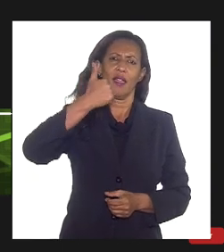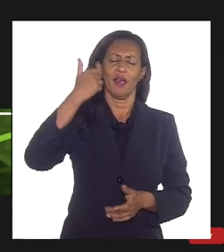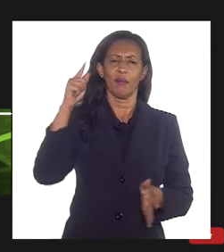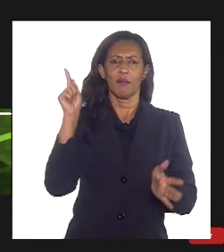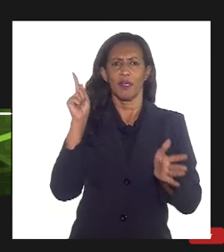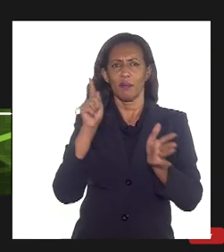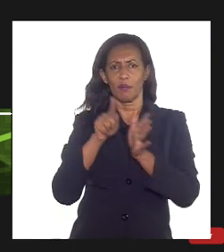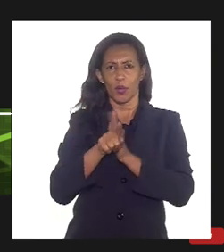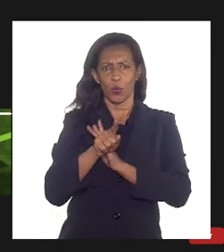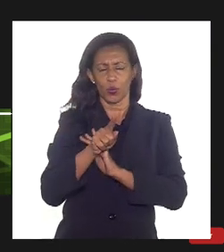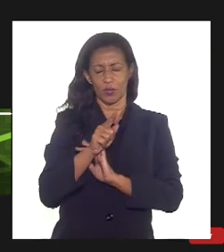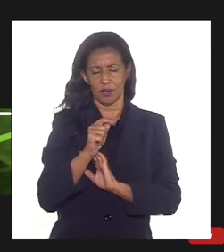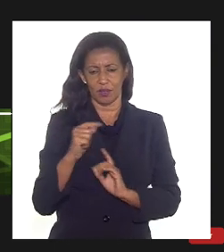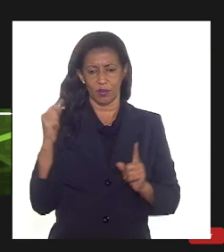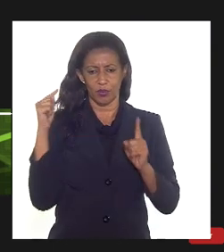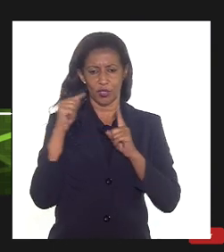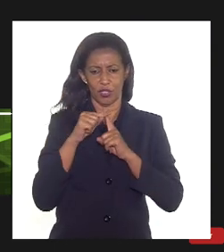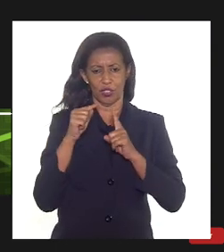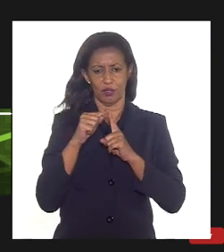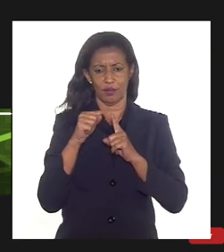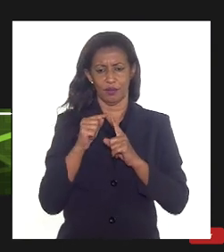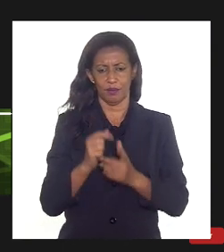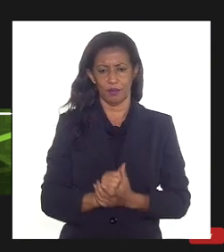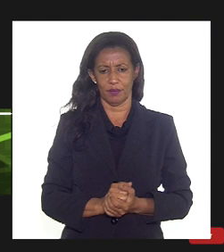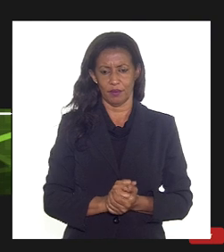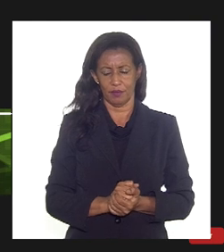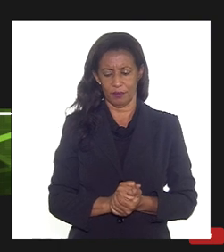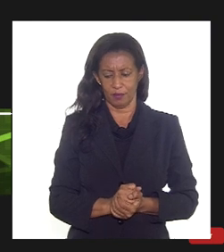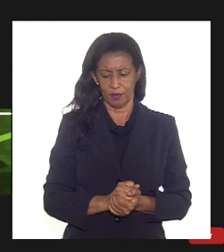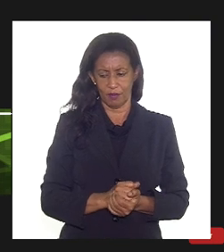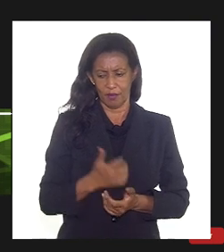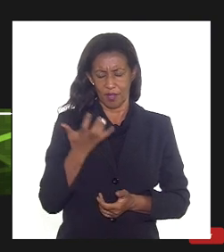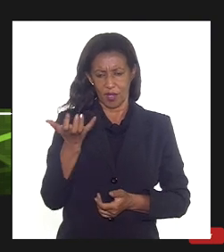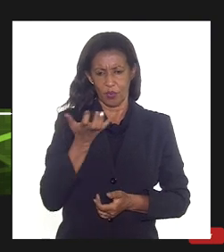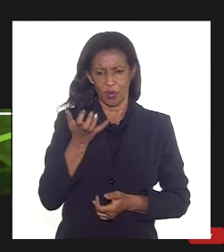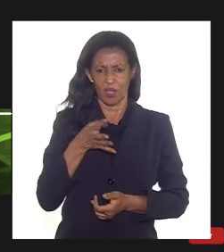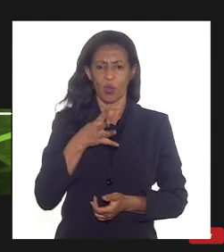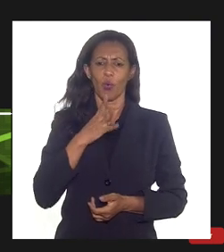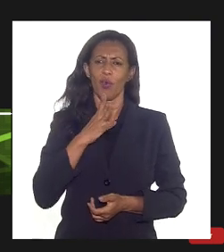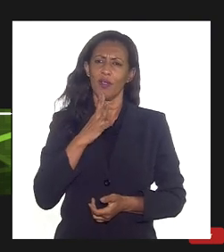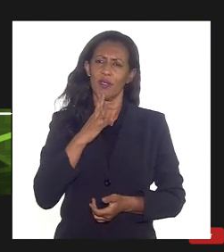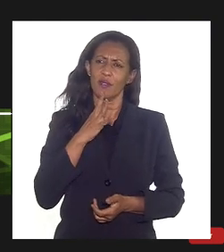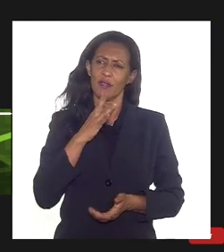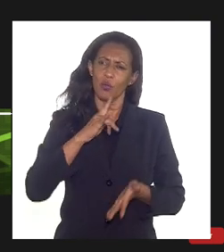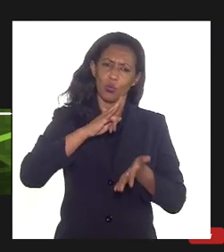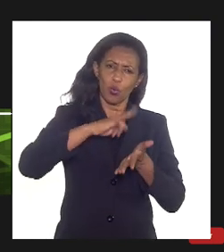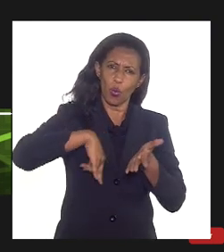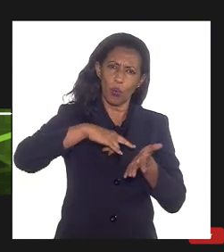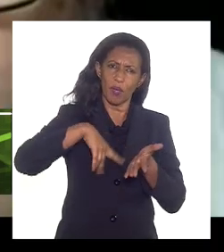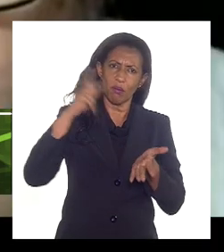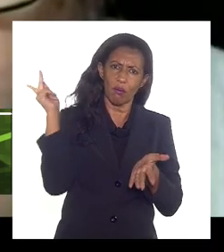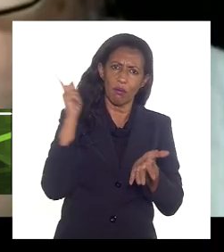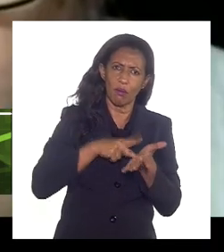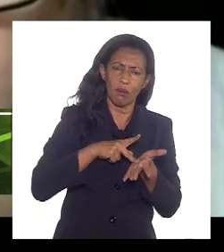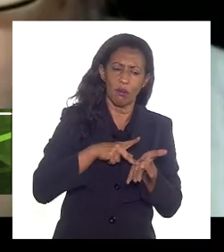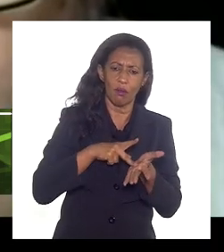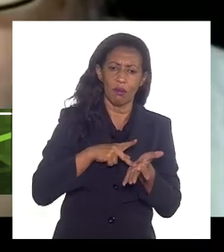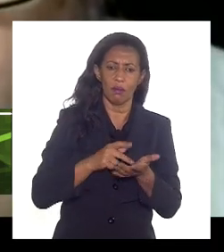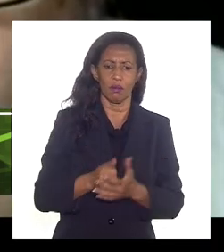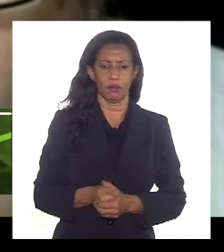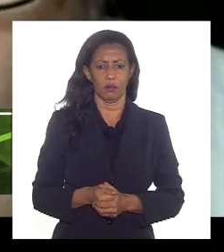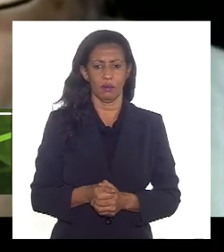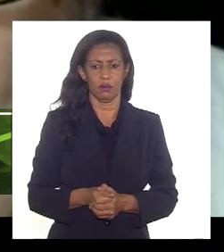serei muito objetivo eu gostaria de conhecer o documento oficial da